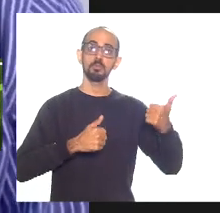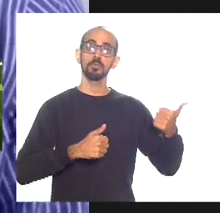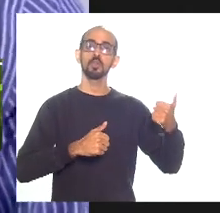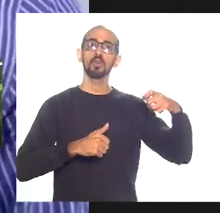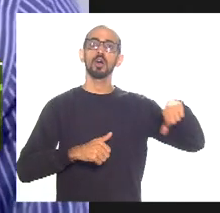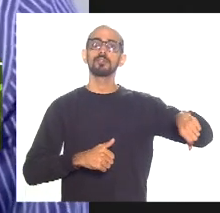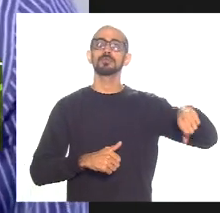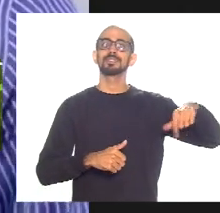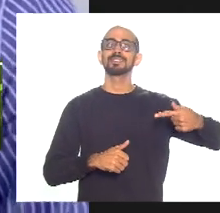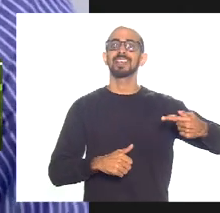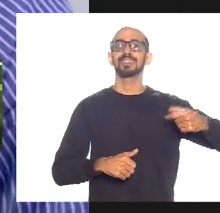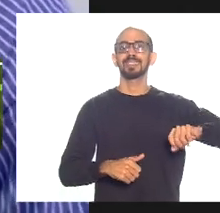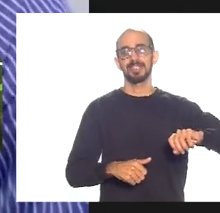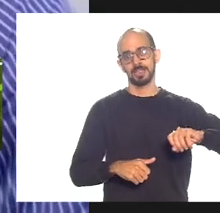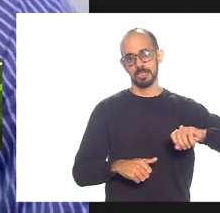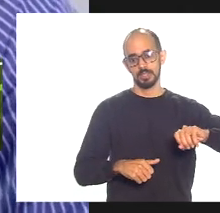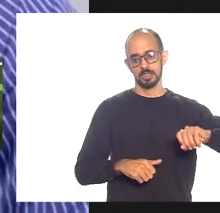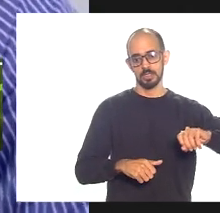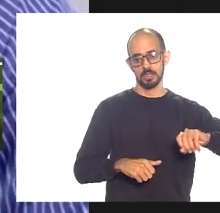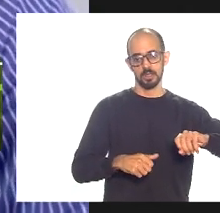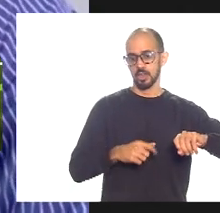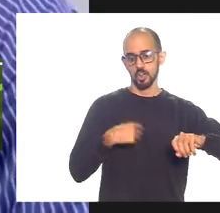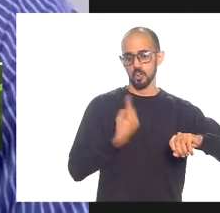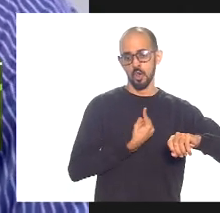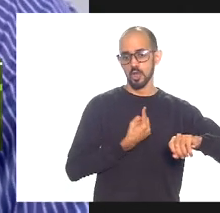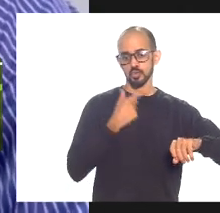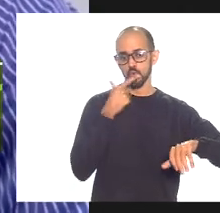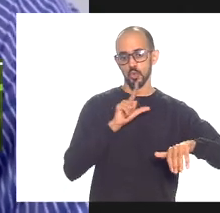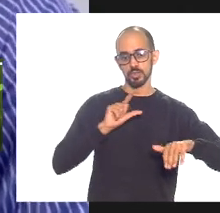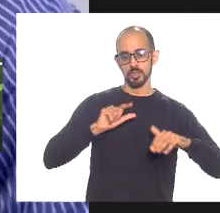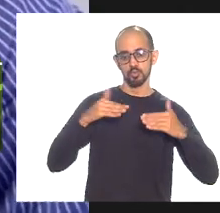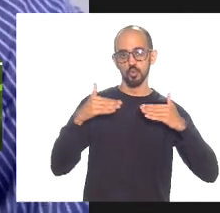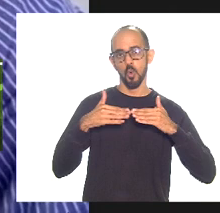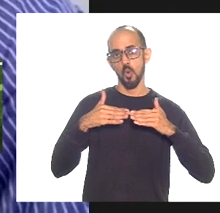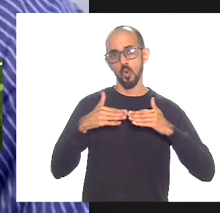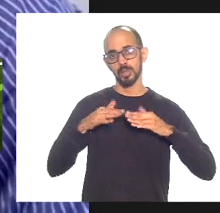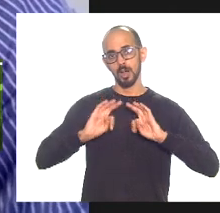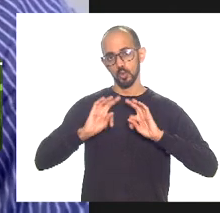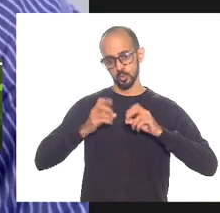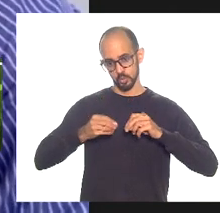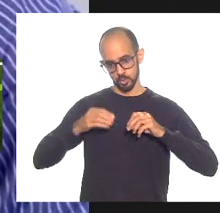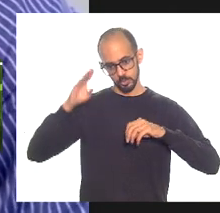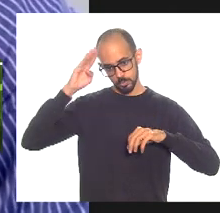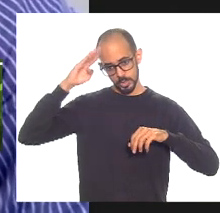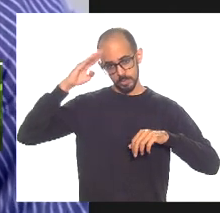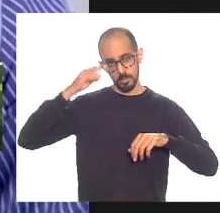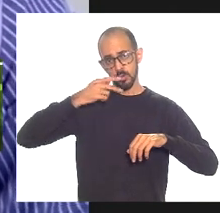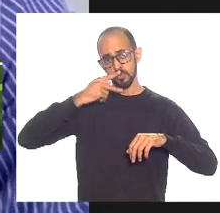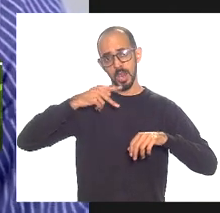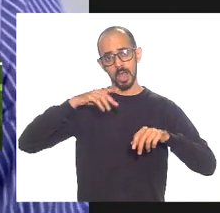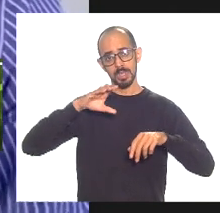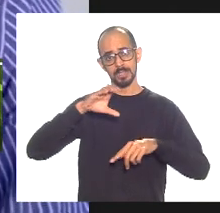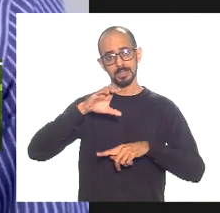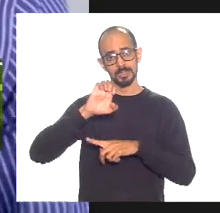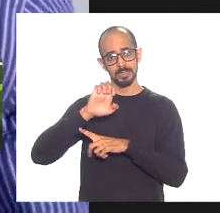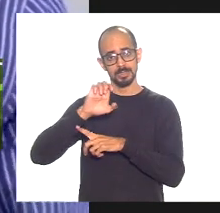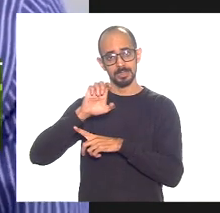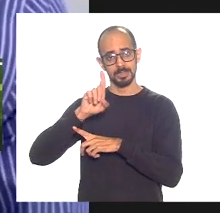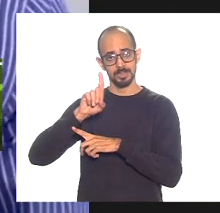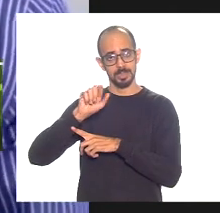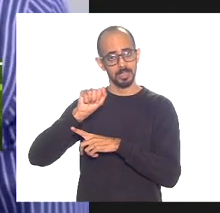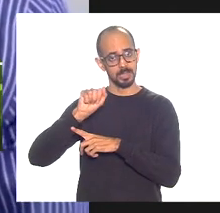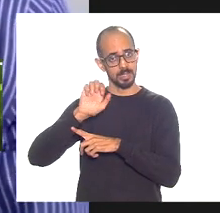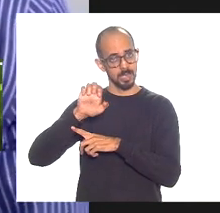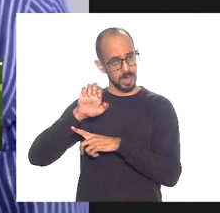embora a gente não consiga concordar com tudo principalmente quando se fala da CEDAI porque a CEDAI hoje aqui no estado do Rio de